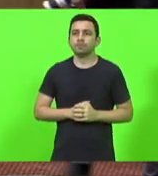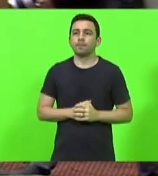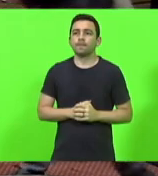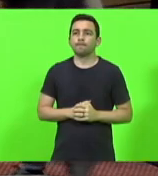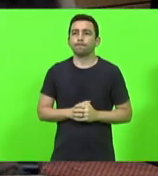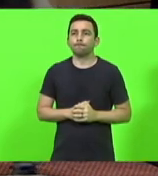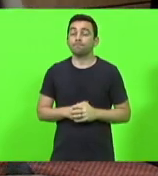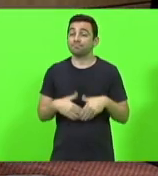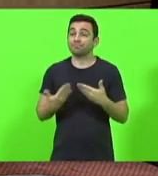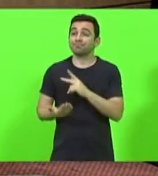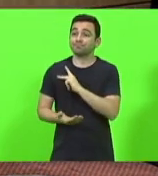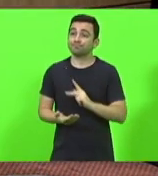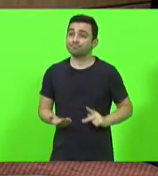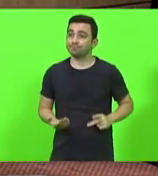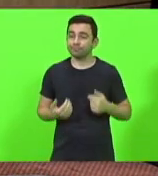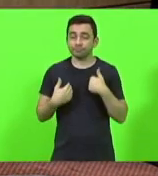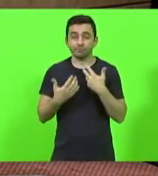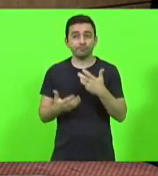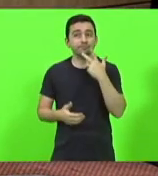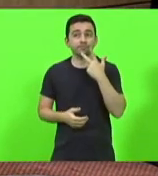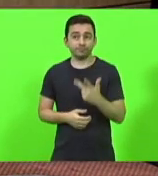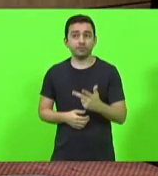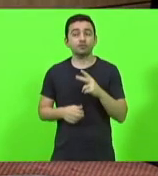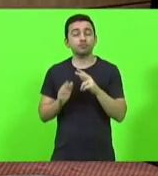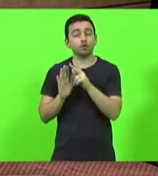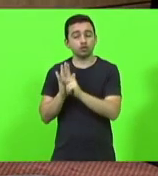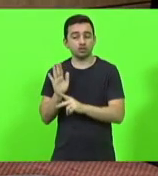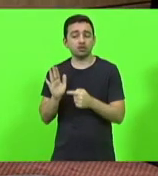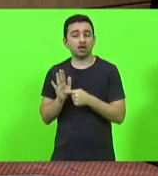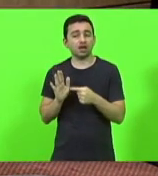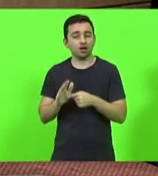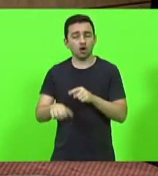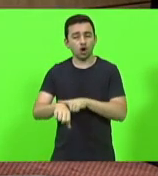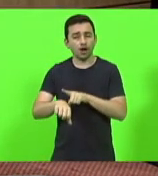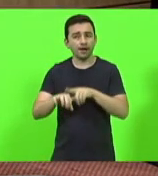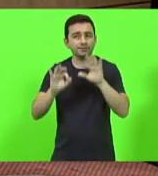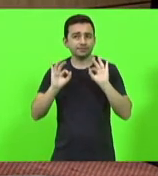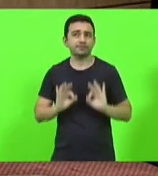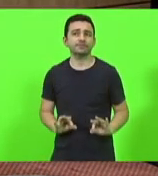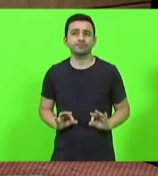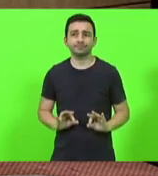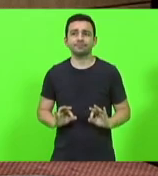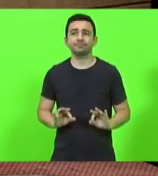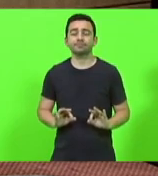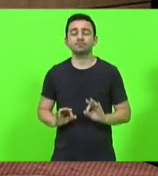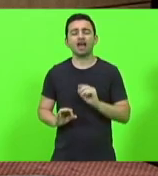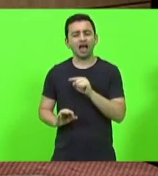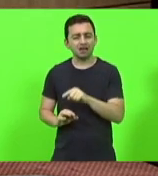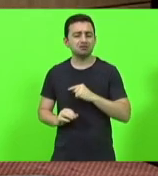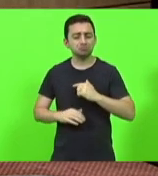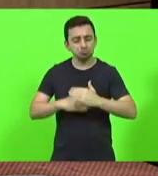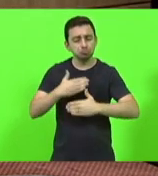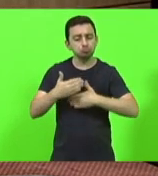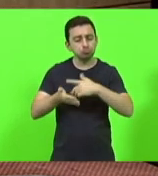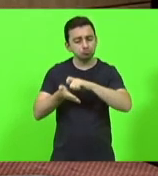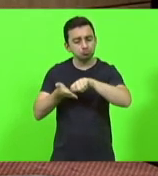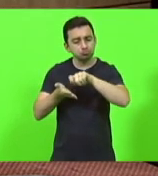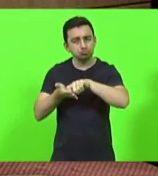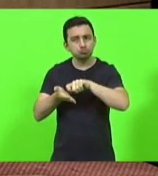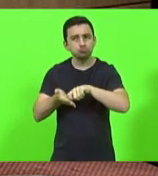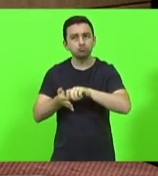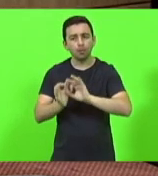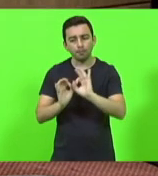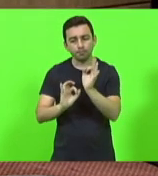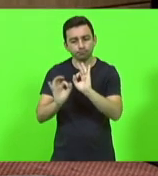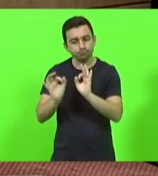Senhor presidente, eu quero dizer que esse projeto chega em boa hora, é um projeto que foi construído e trabalhado